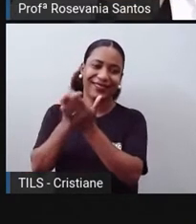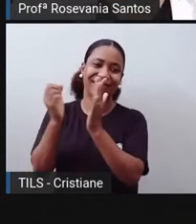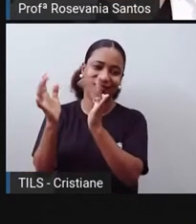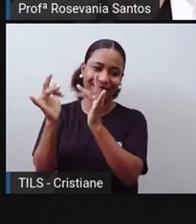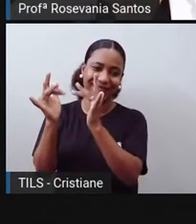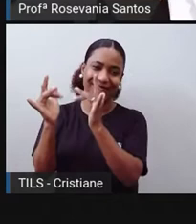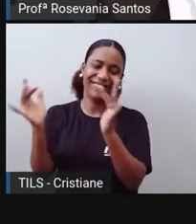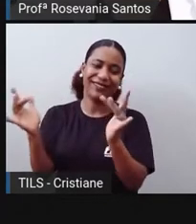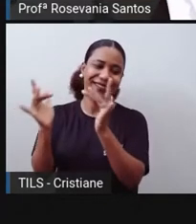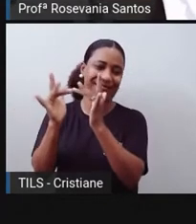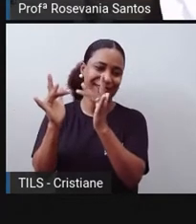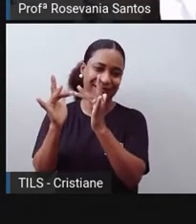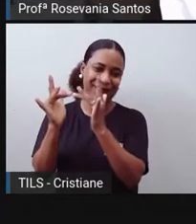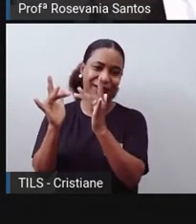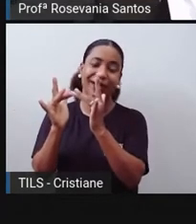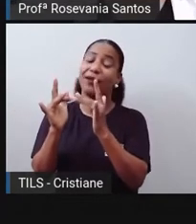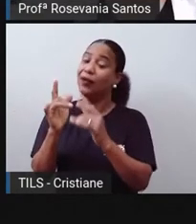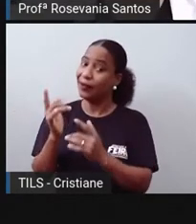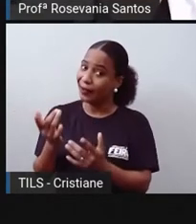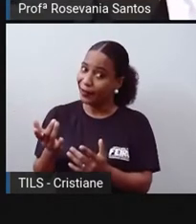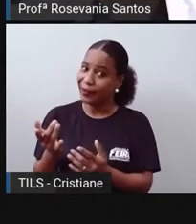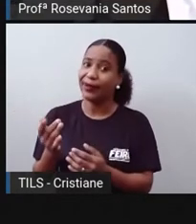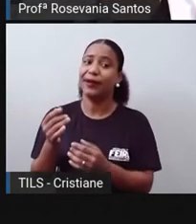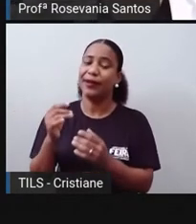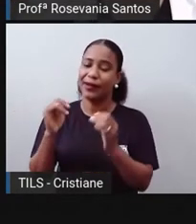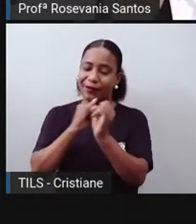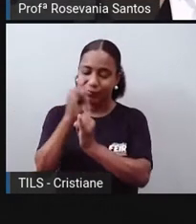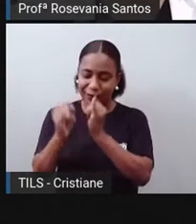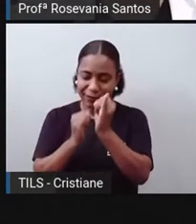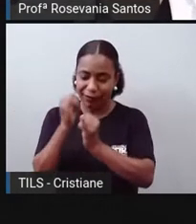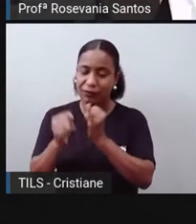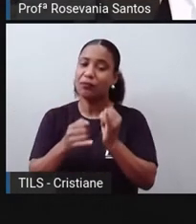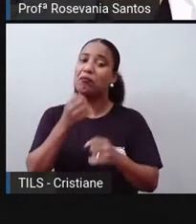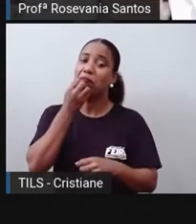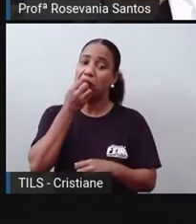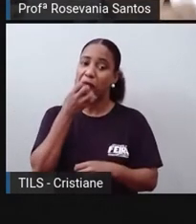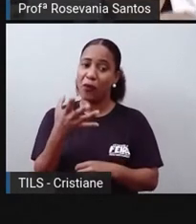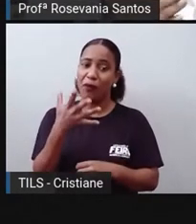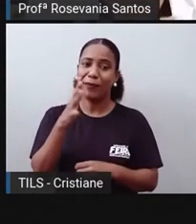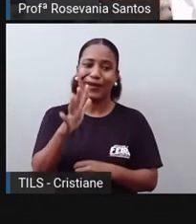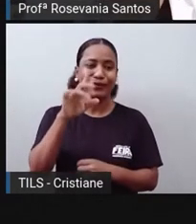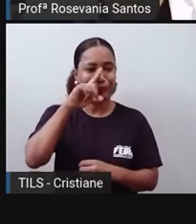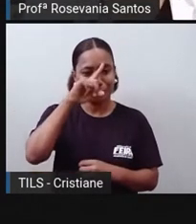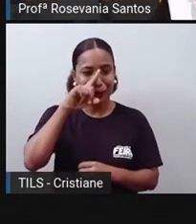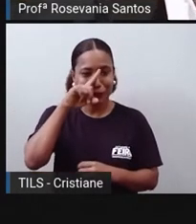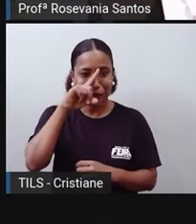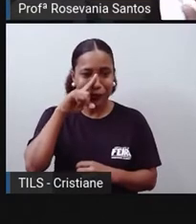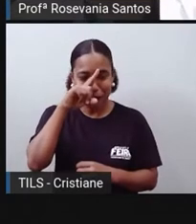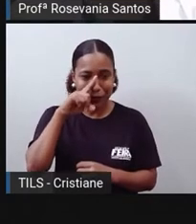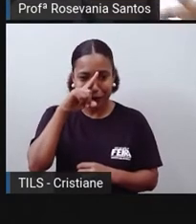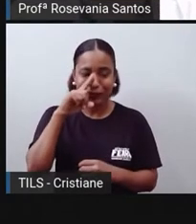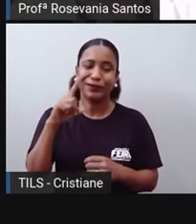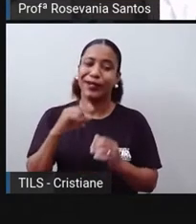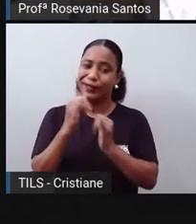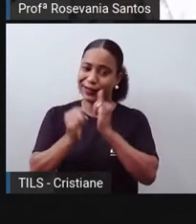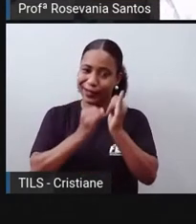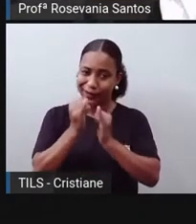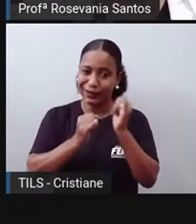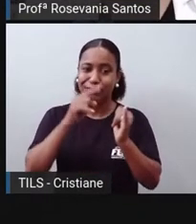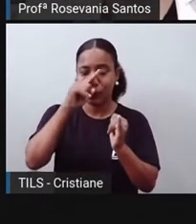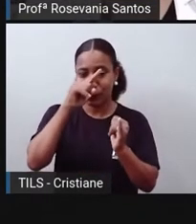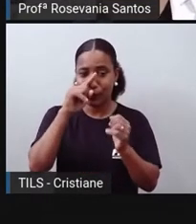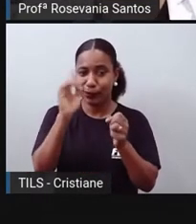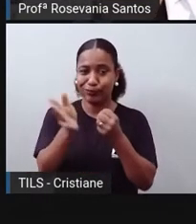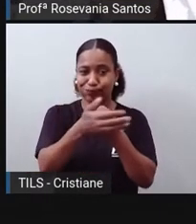mas também é extremamente perigoso, porque a internet é um campo que tem espacinho para esconder muitos perigos,